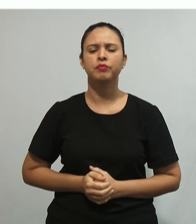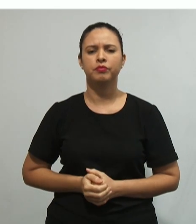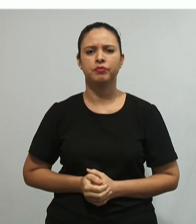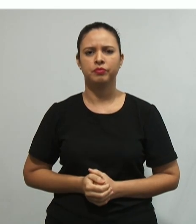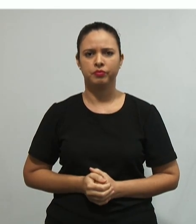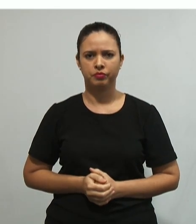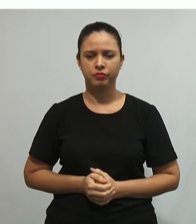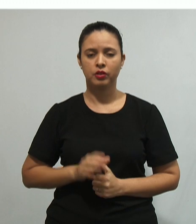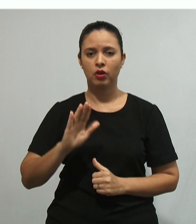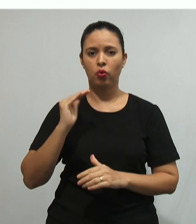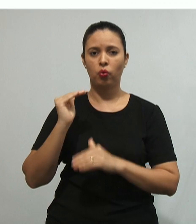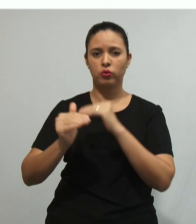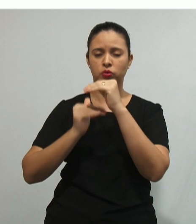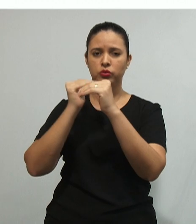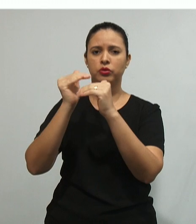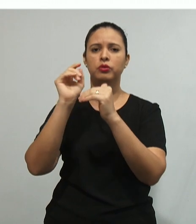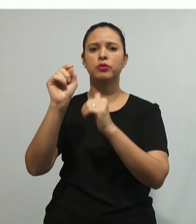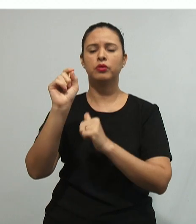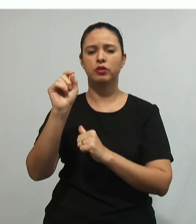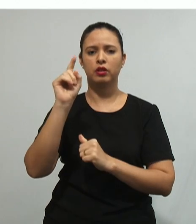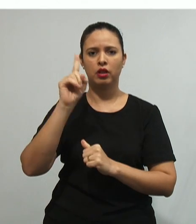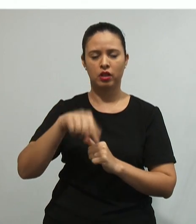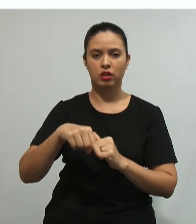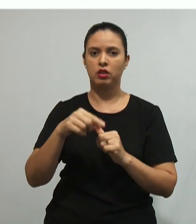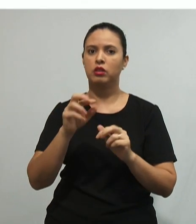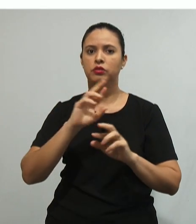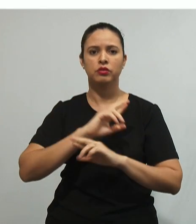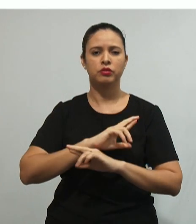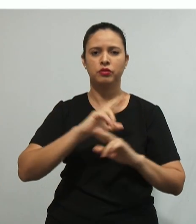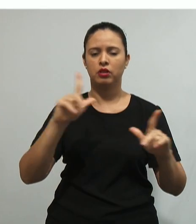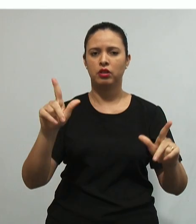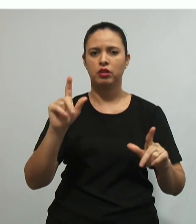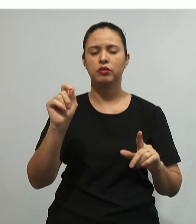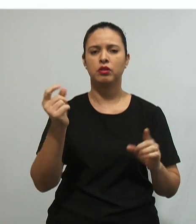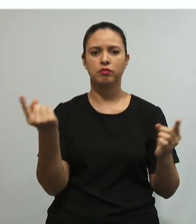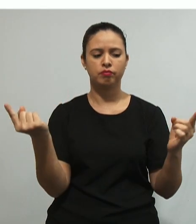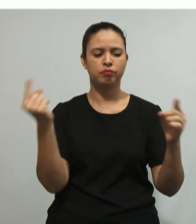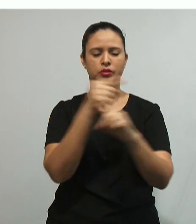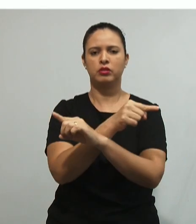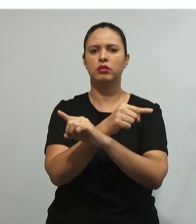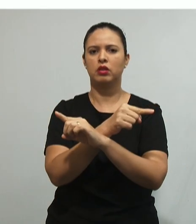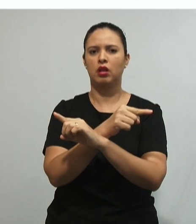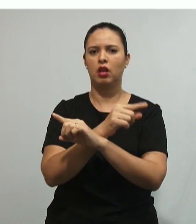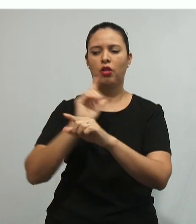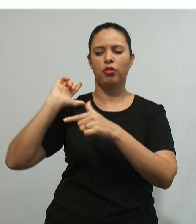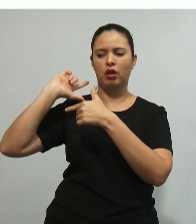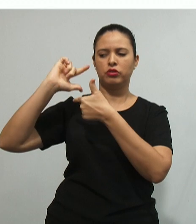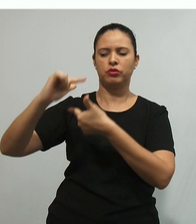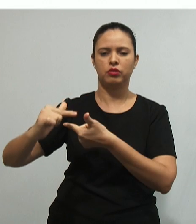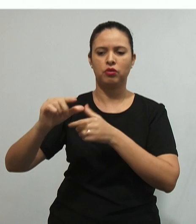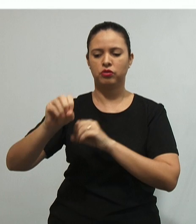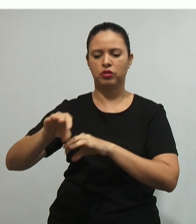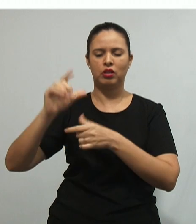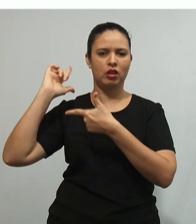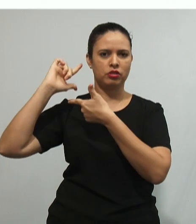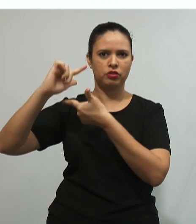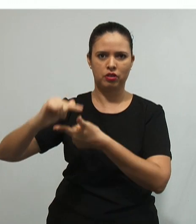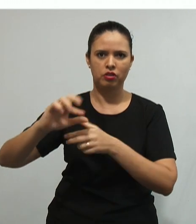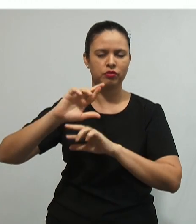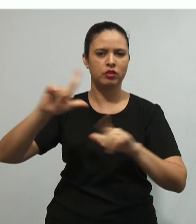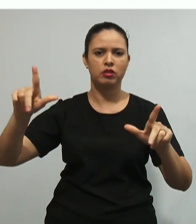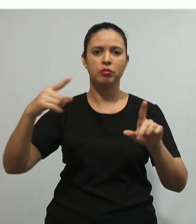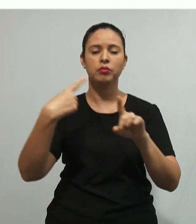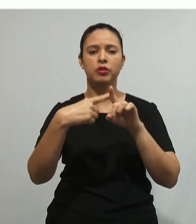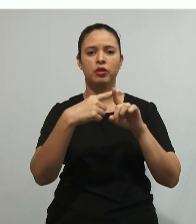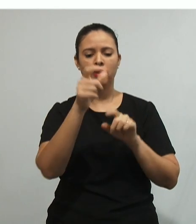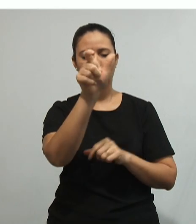O construtivismo, ele é o oposto, né, do ensino tradicional, por quê? Porque o aluno, ele está no